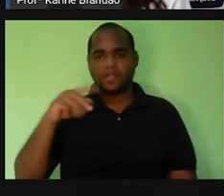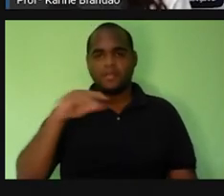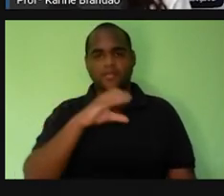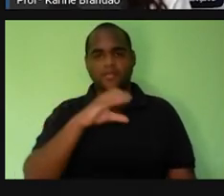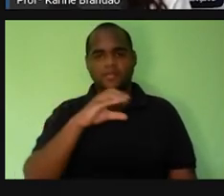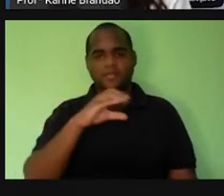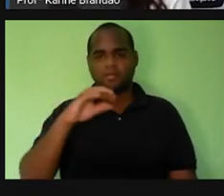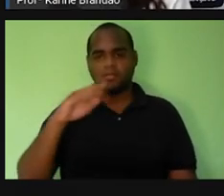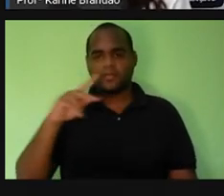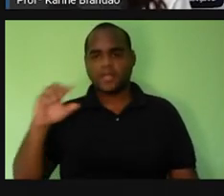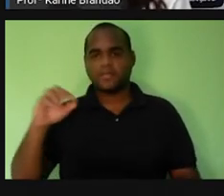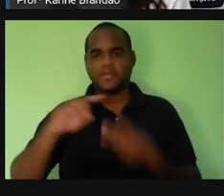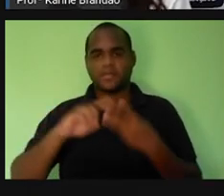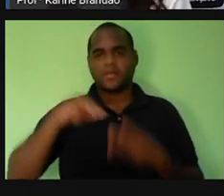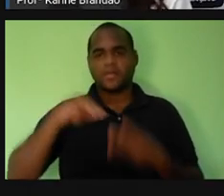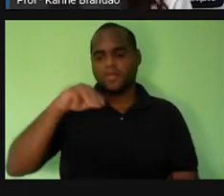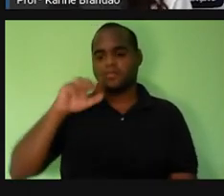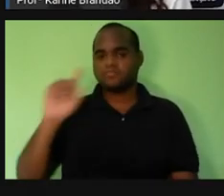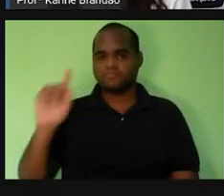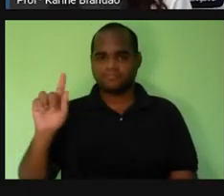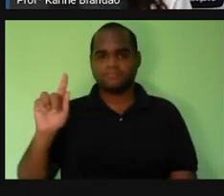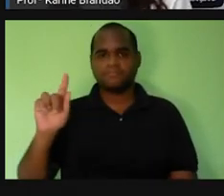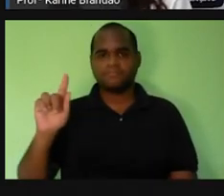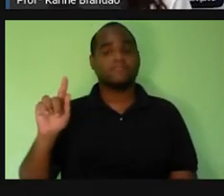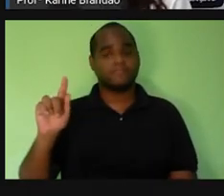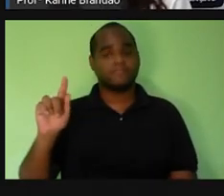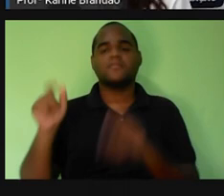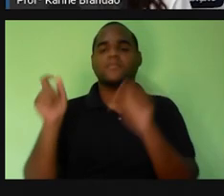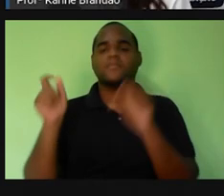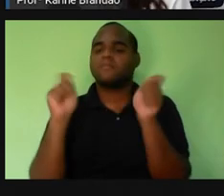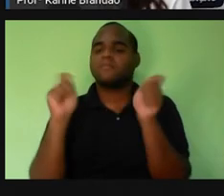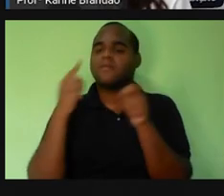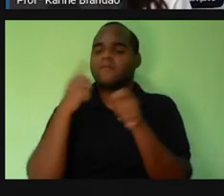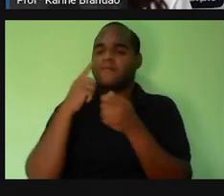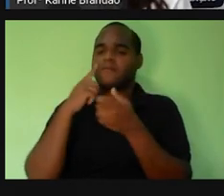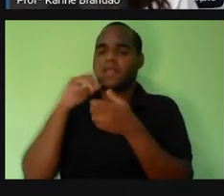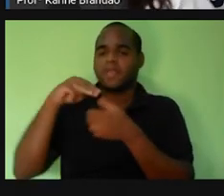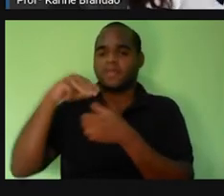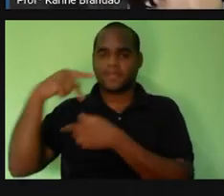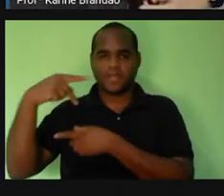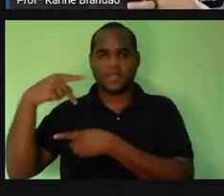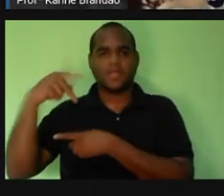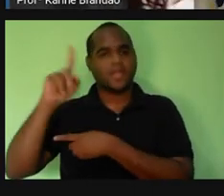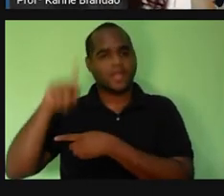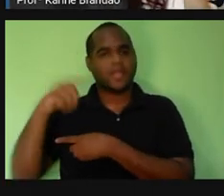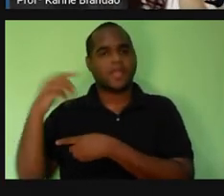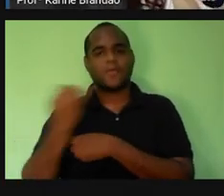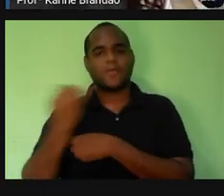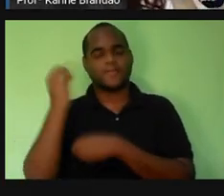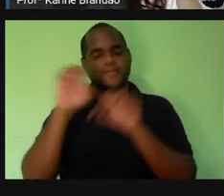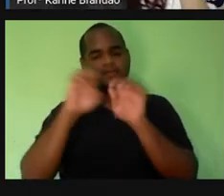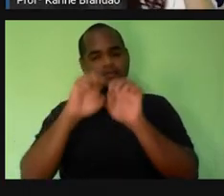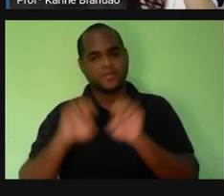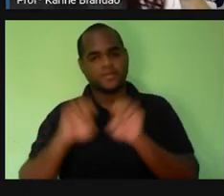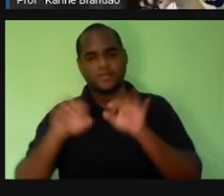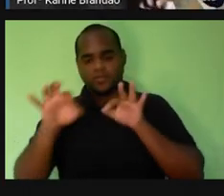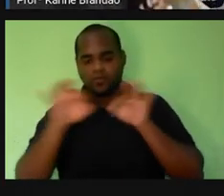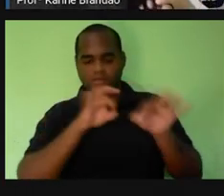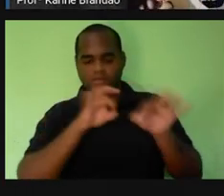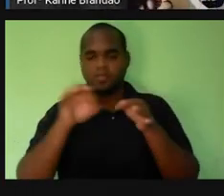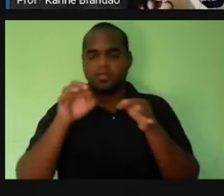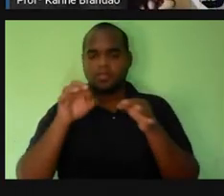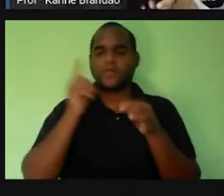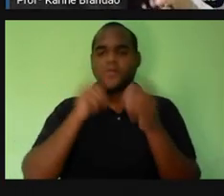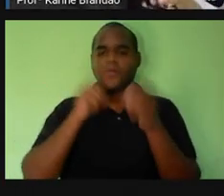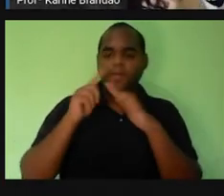e o material genético. Não foi mesmo? Vimos, inclusive, que a membrana plasmática, né? Essa estrutura que vai organizar e sustentar